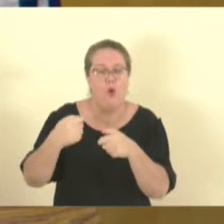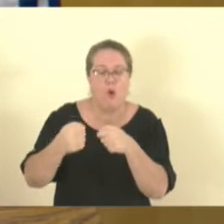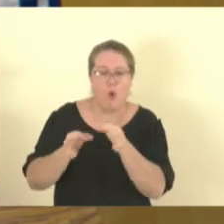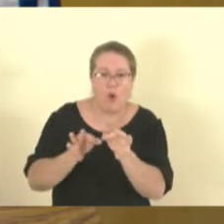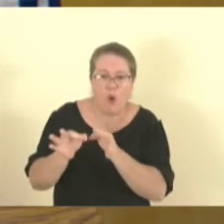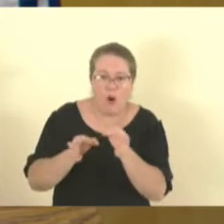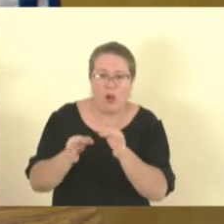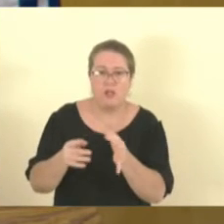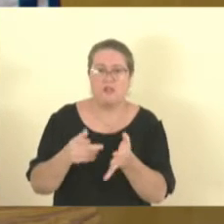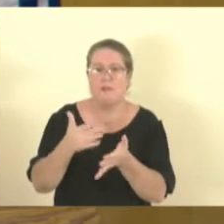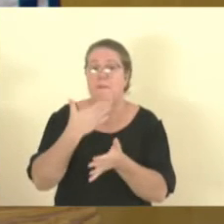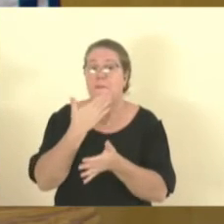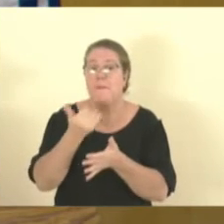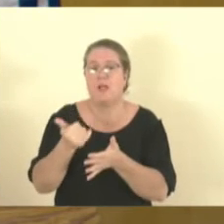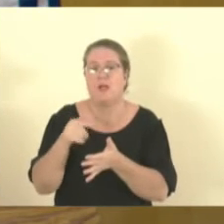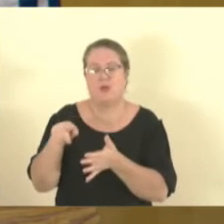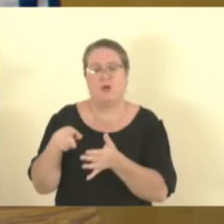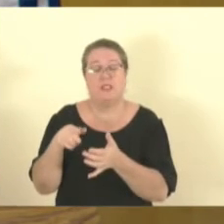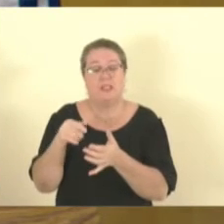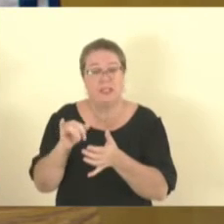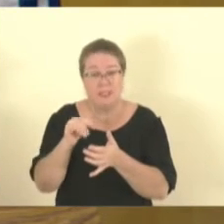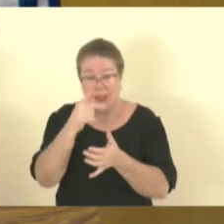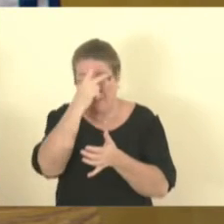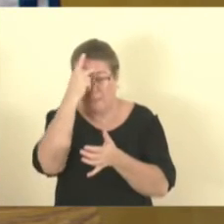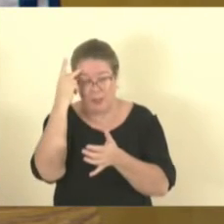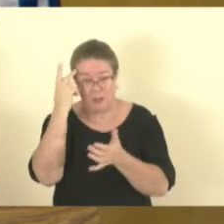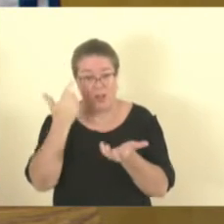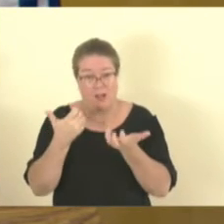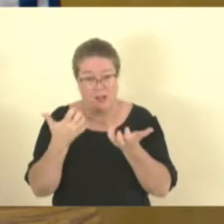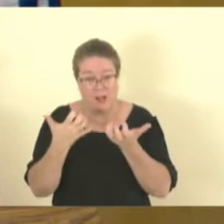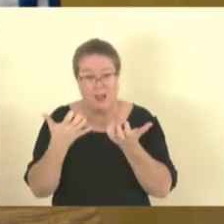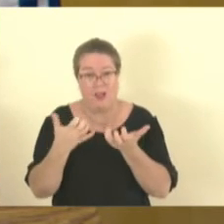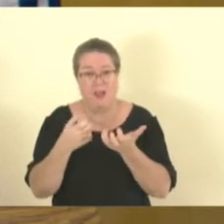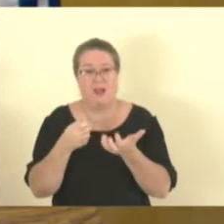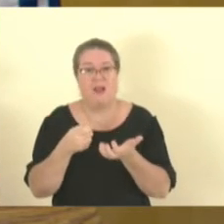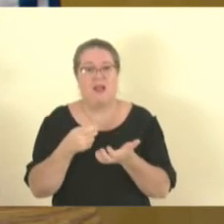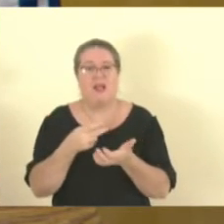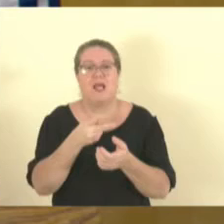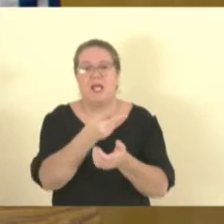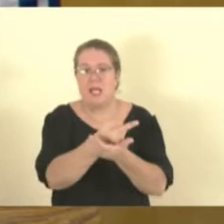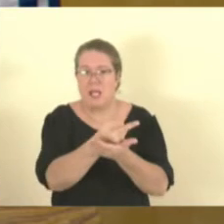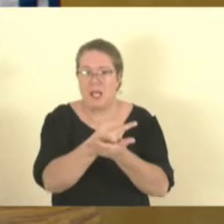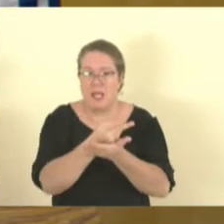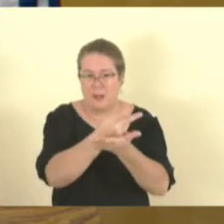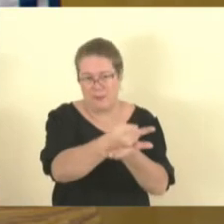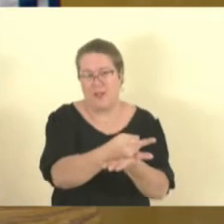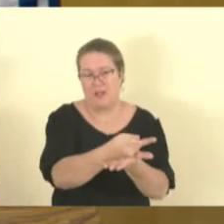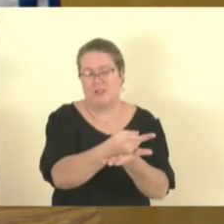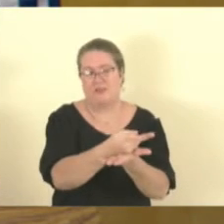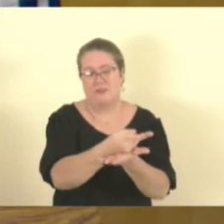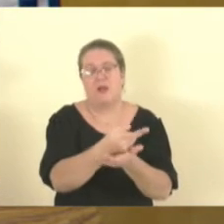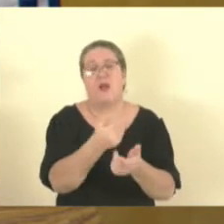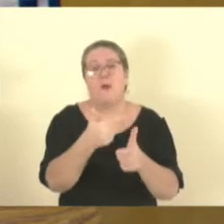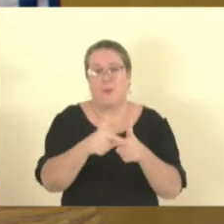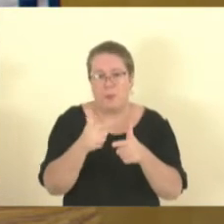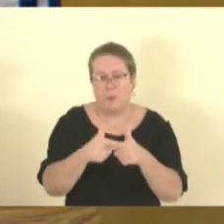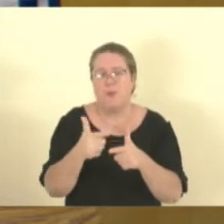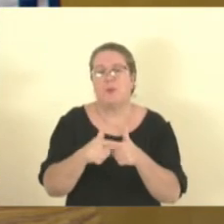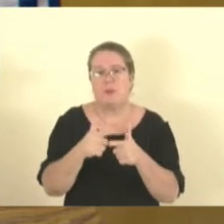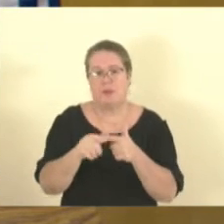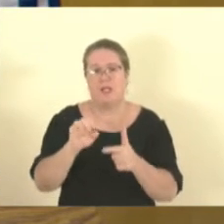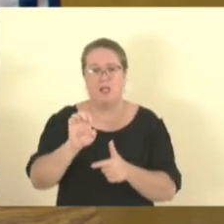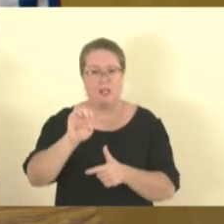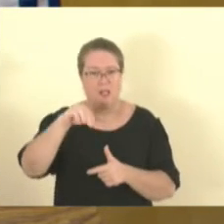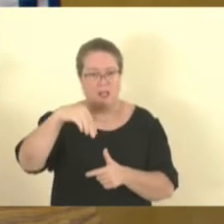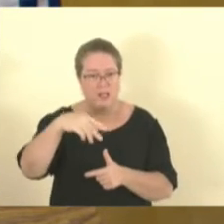esse empréstimo, ele obrigatoriamente tem que pegar o empréstimo com essas empresas vinculadas ao cartão e